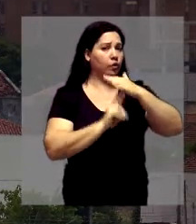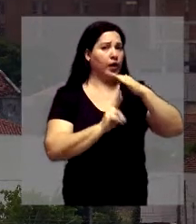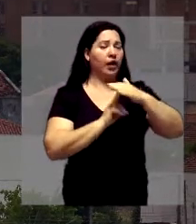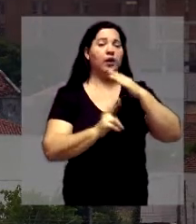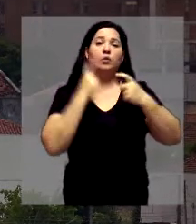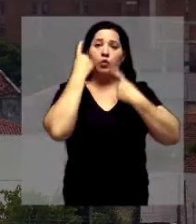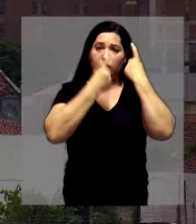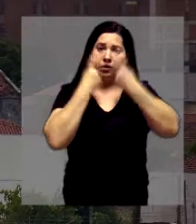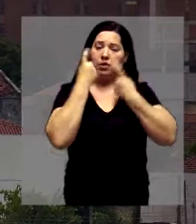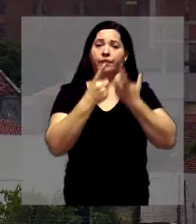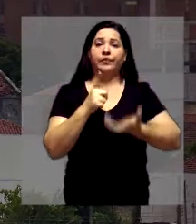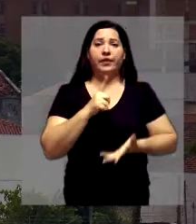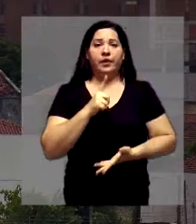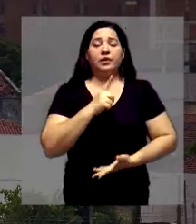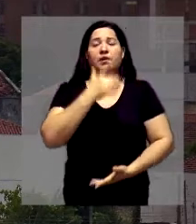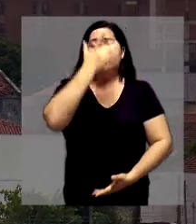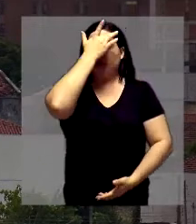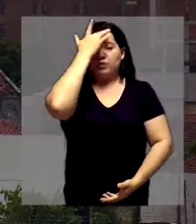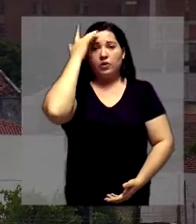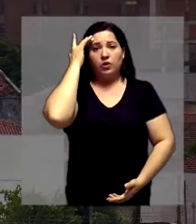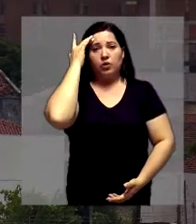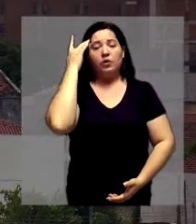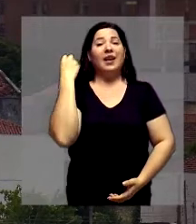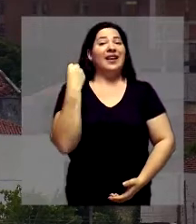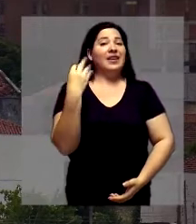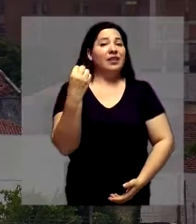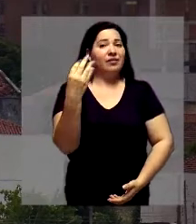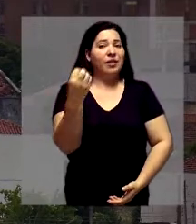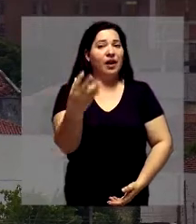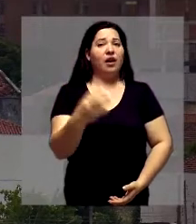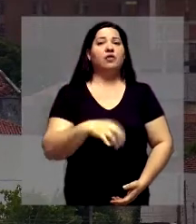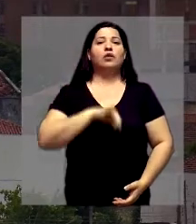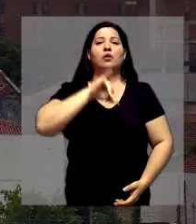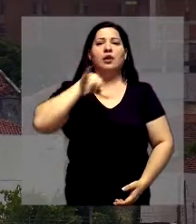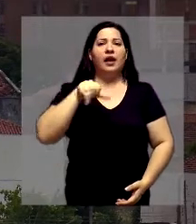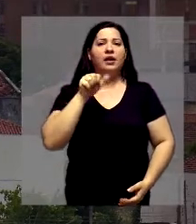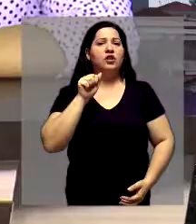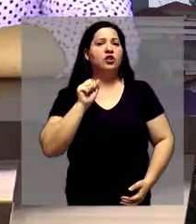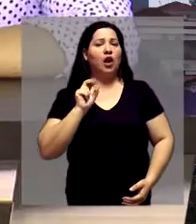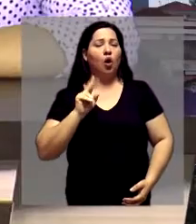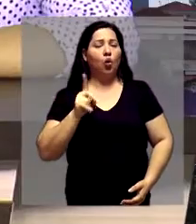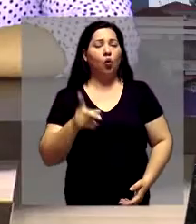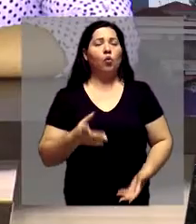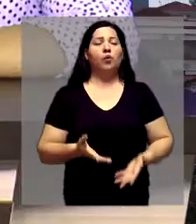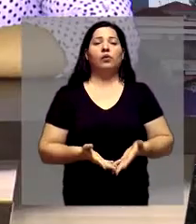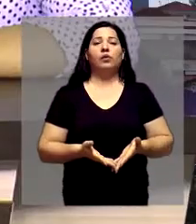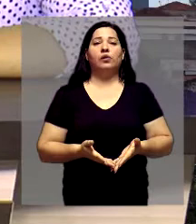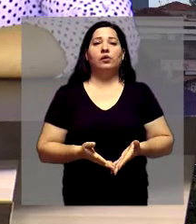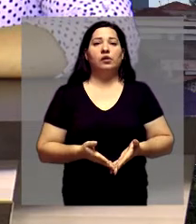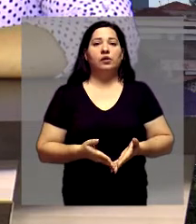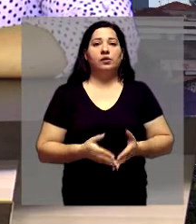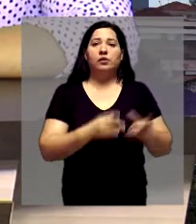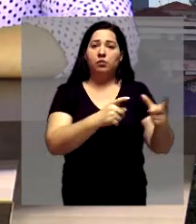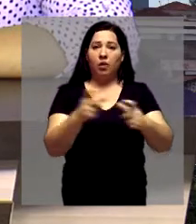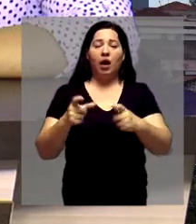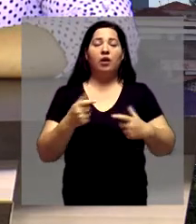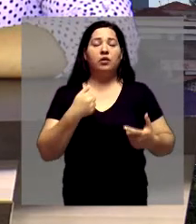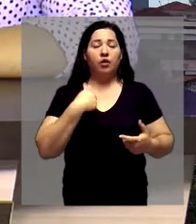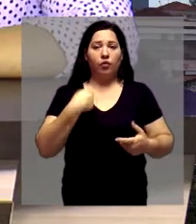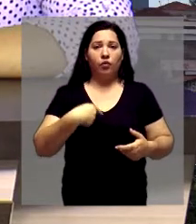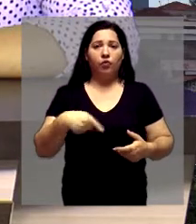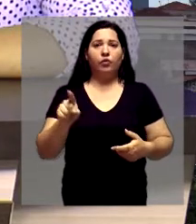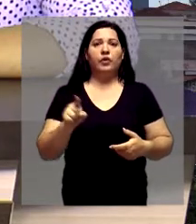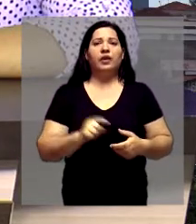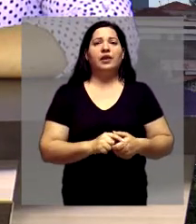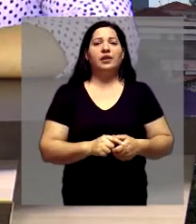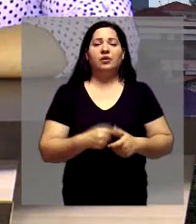tenho em relação às pessoas que viajam para Jaú, entendeu? Nos bairros que eu fui hoje, o pessoal